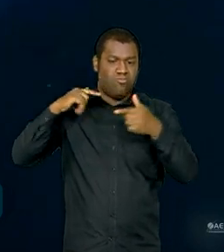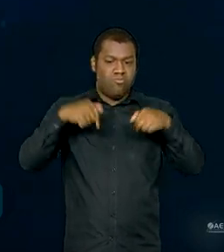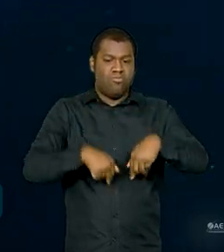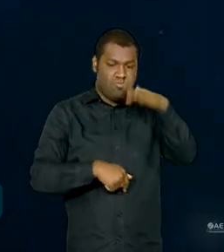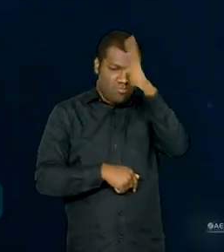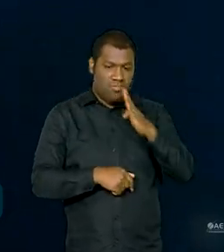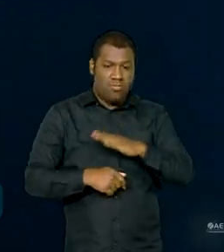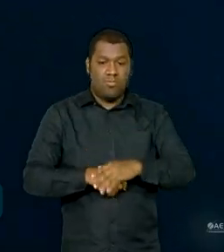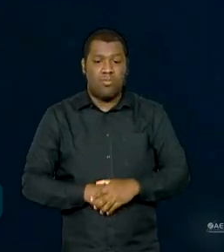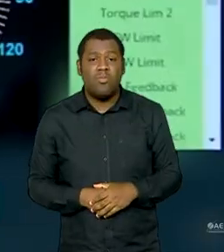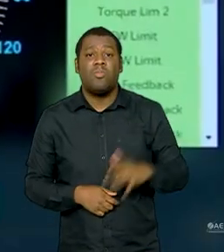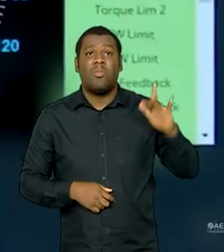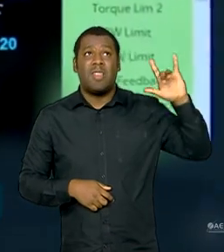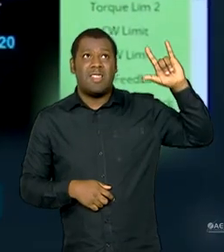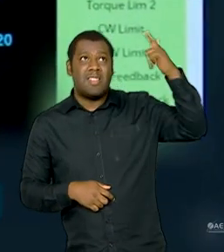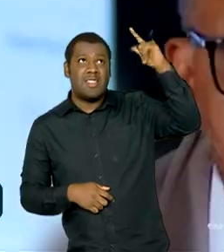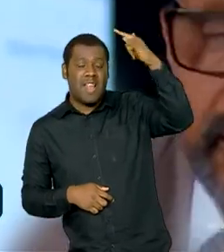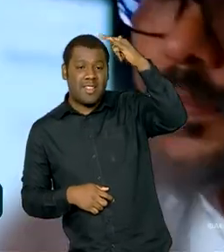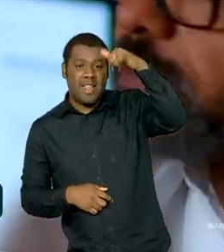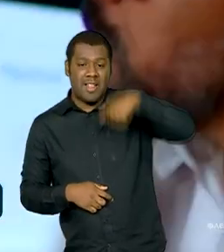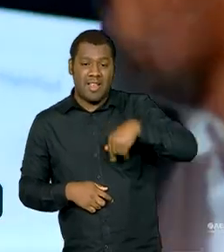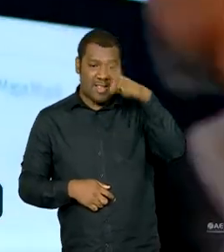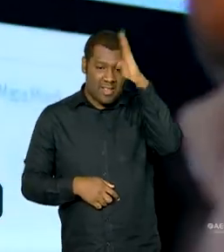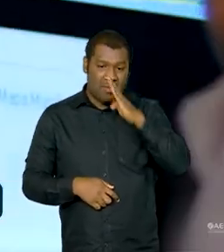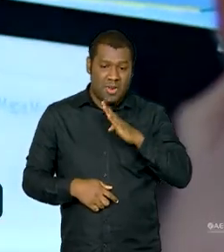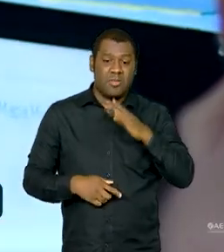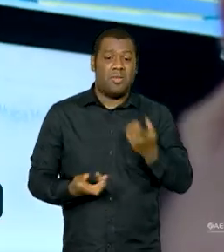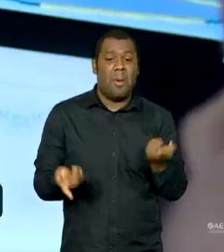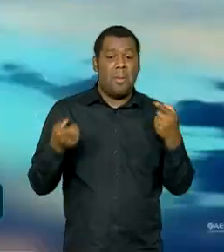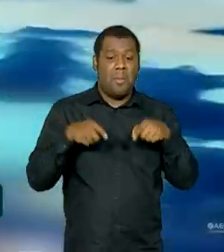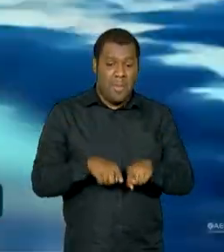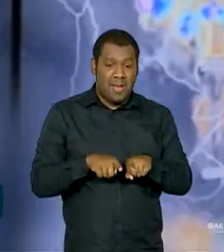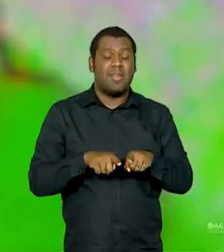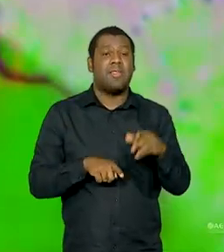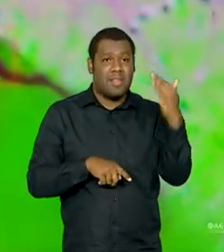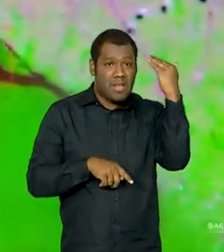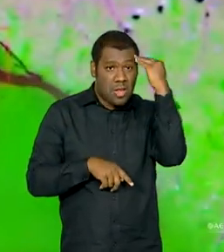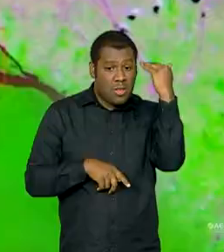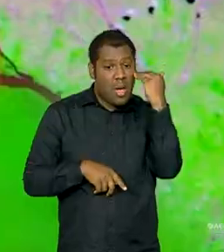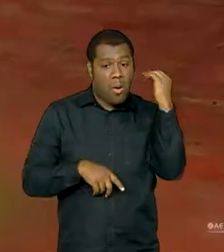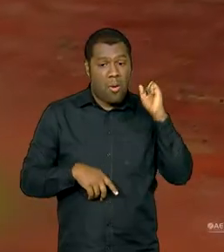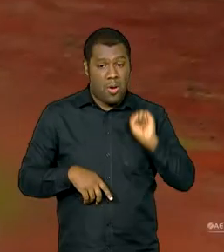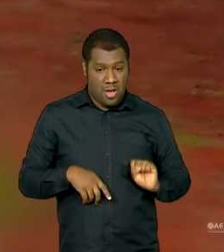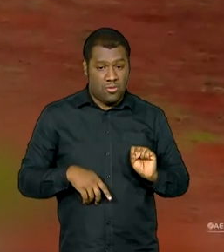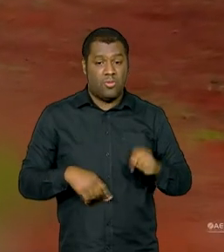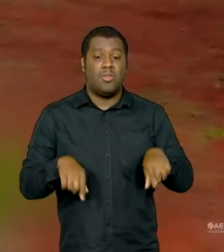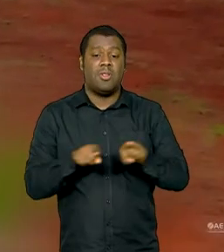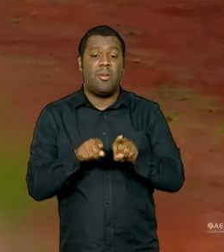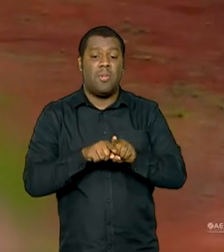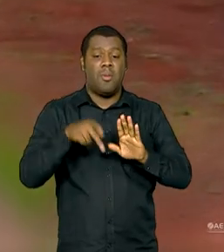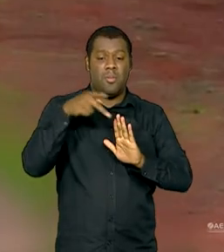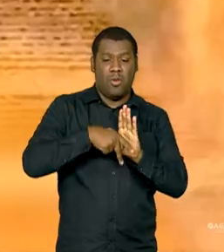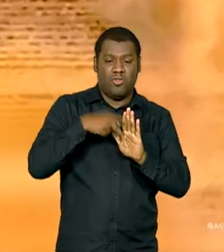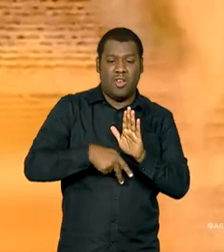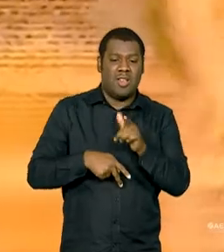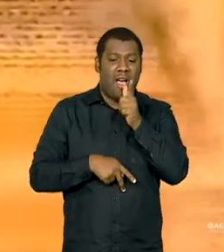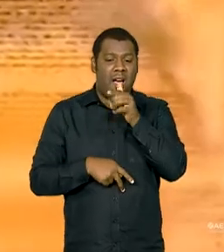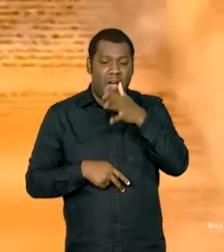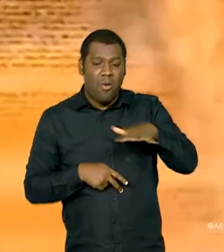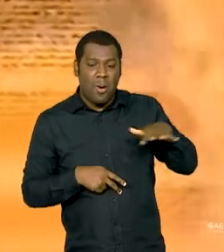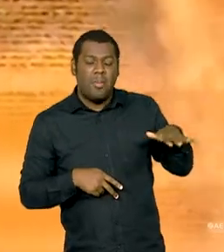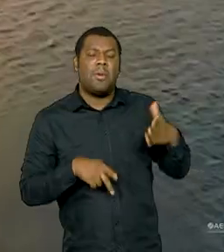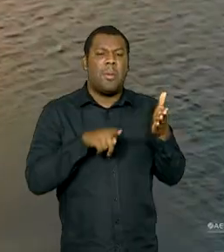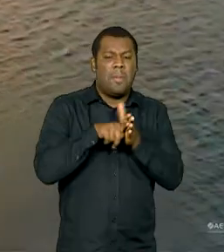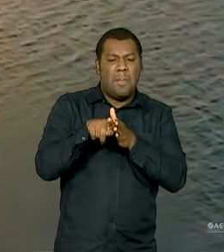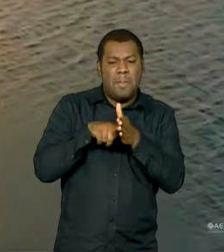O lançamento de um satélite brasileiro em colaboração com a Coreia do Sul, o projeto Sabe Amar para pesquisa e